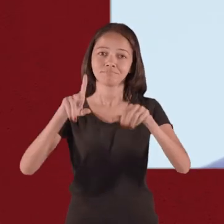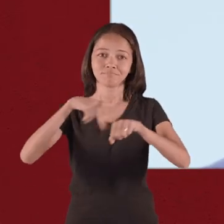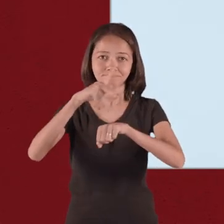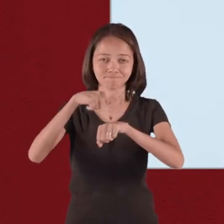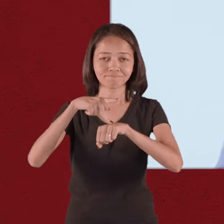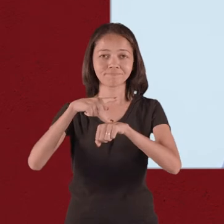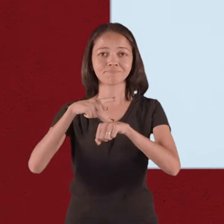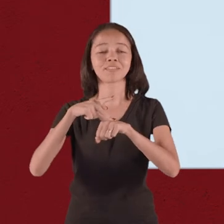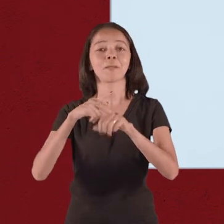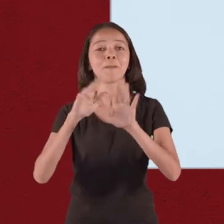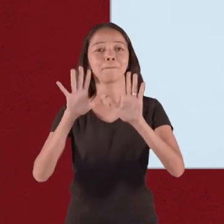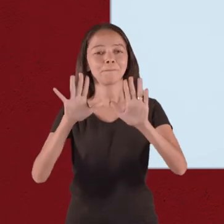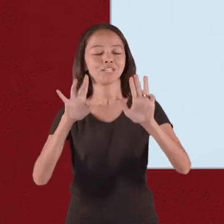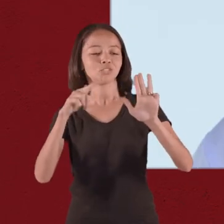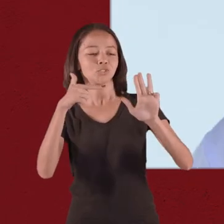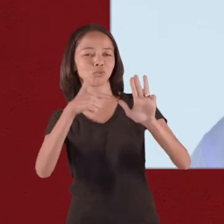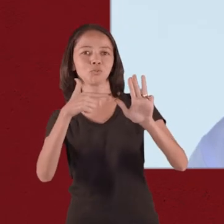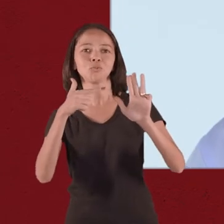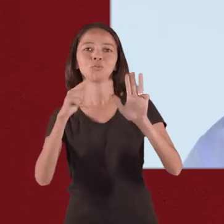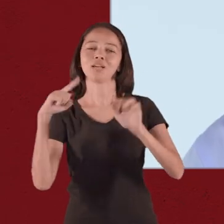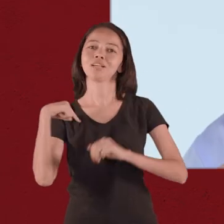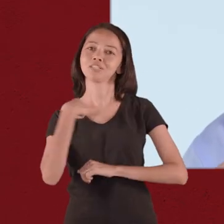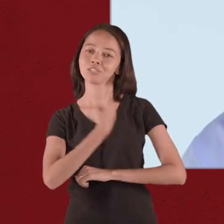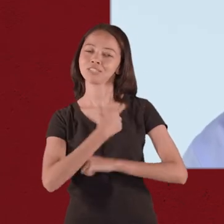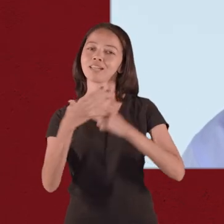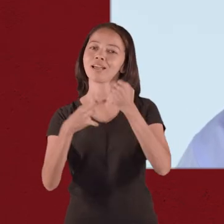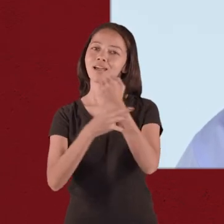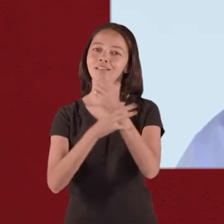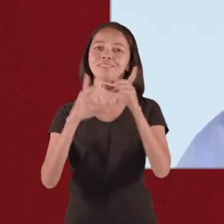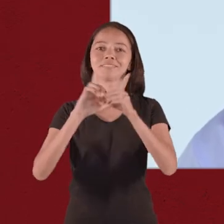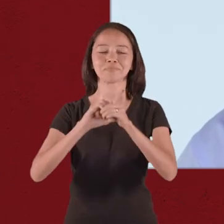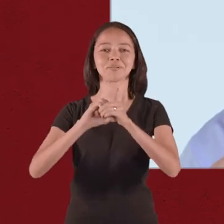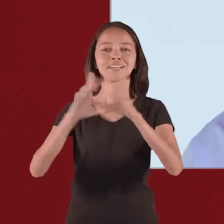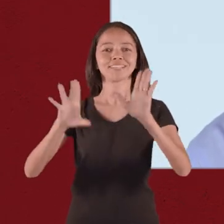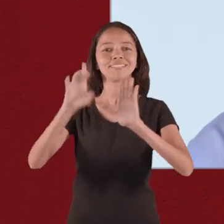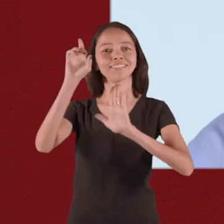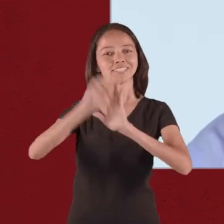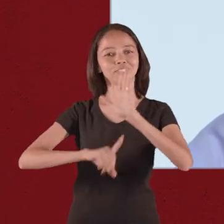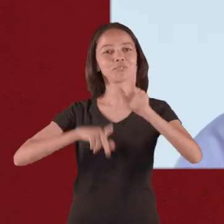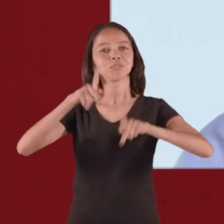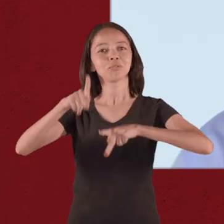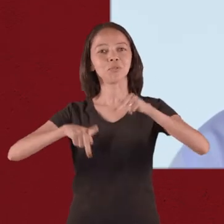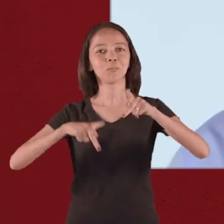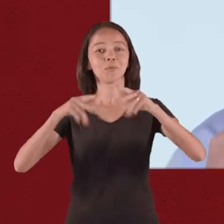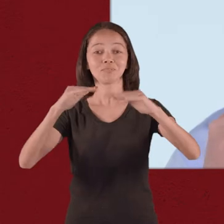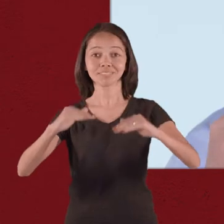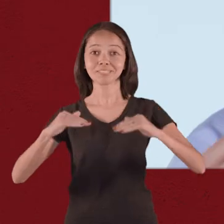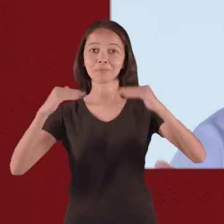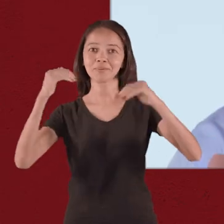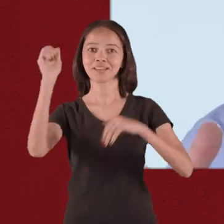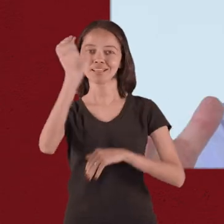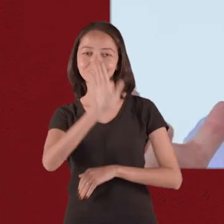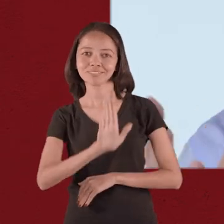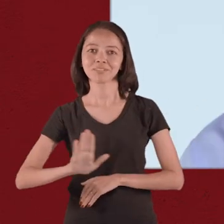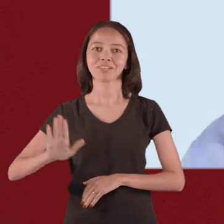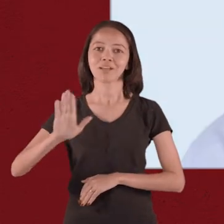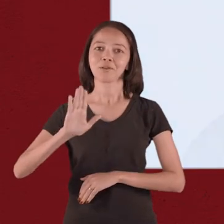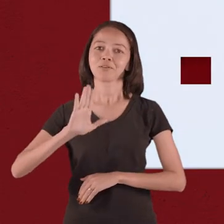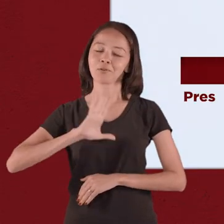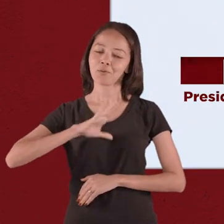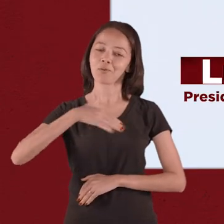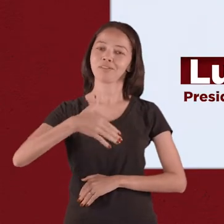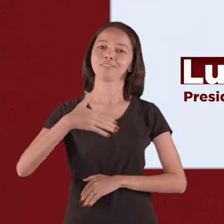Liberdade. Mas juntos com Lula, nós vamos garantir a democracia, os direitos do povo e a soberania nacional.